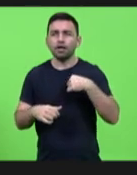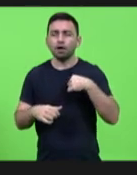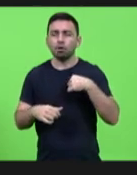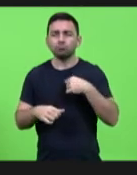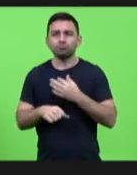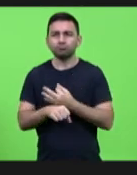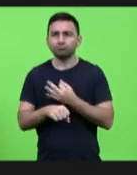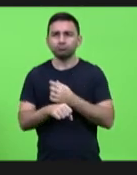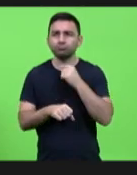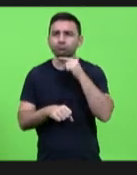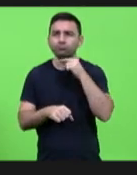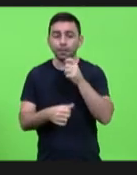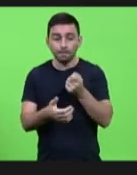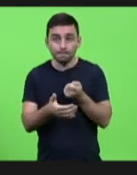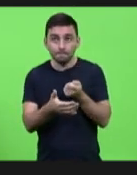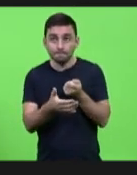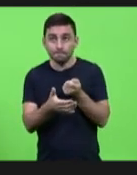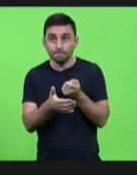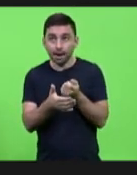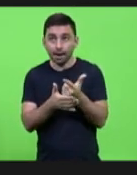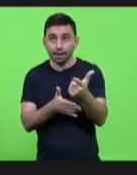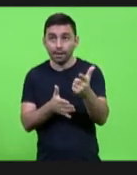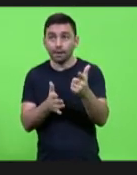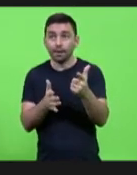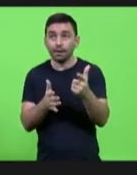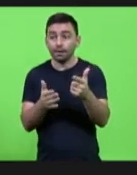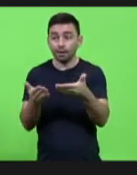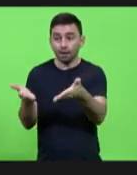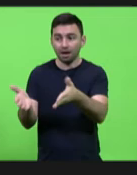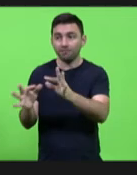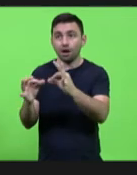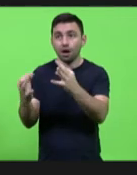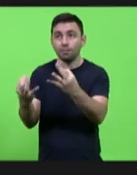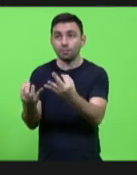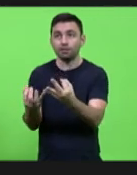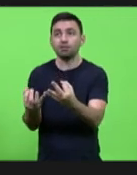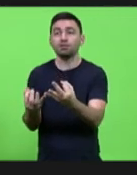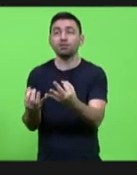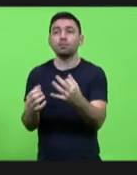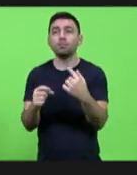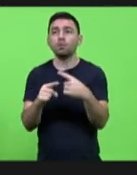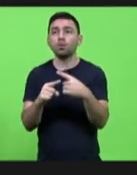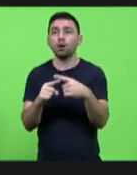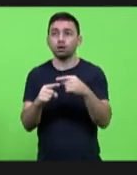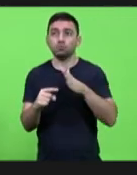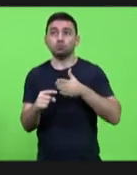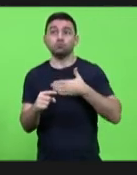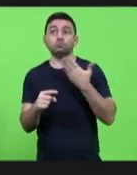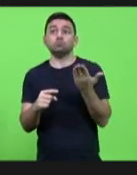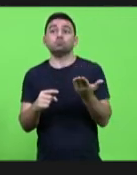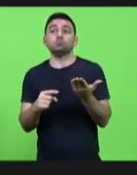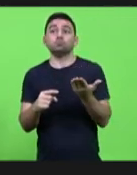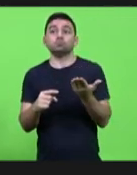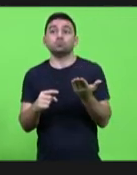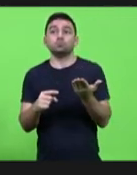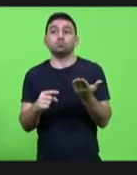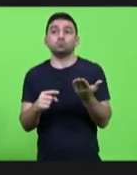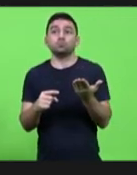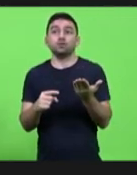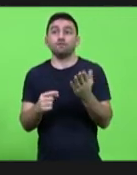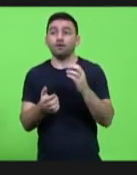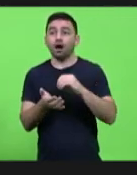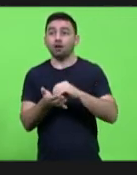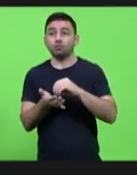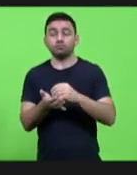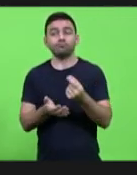e paguei a conta de uma família porque ela foi surpreendida pela entre aspas falta de